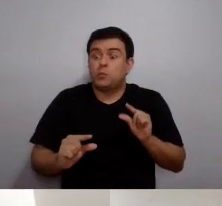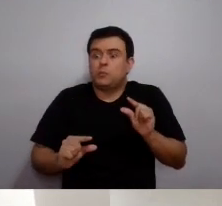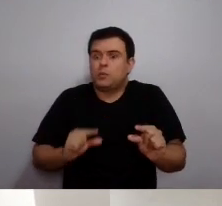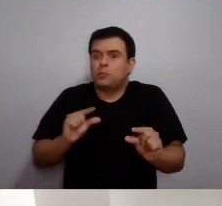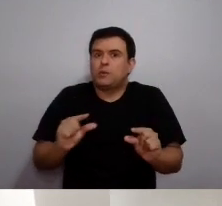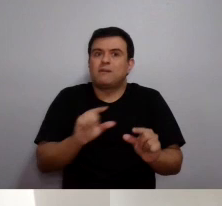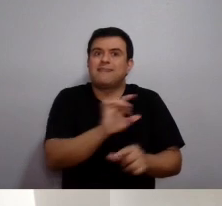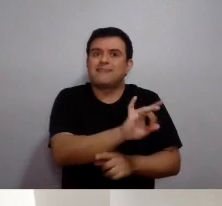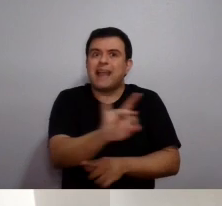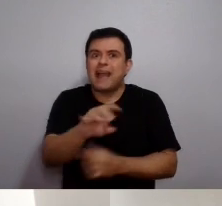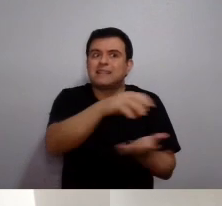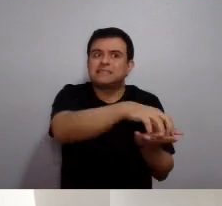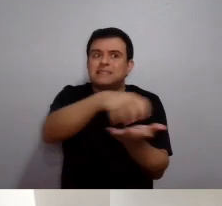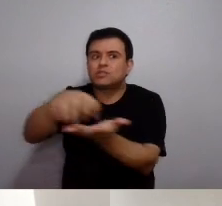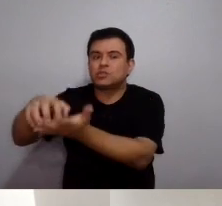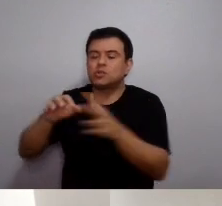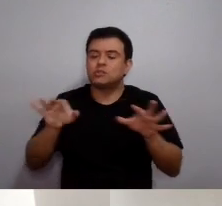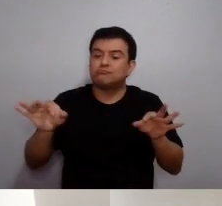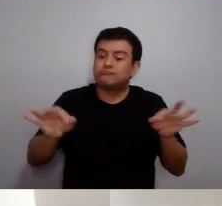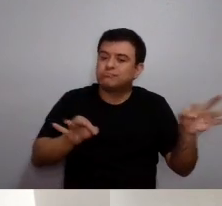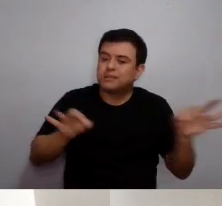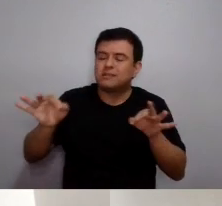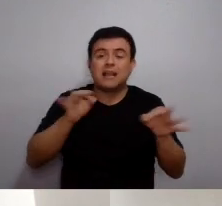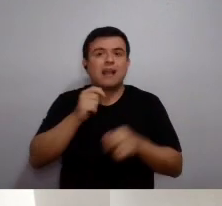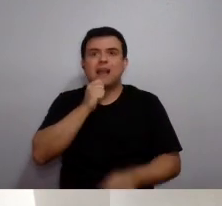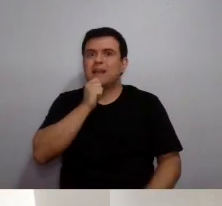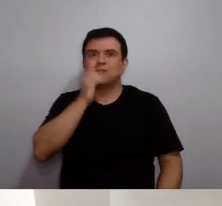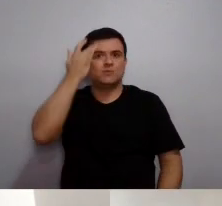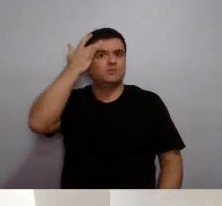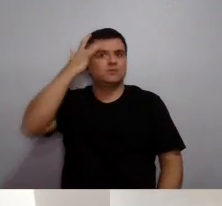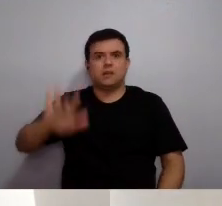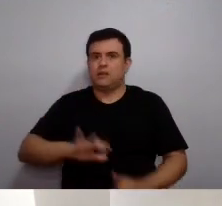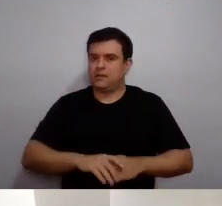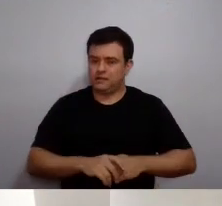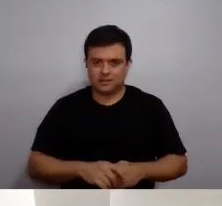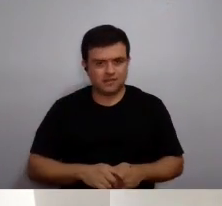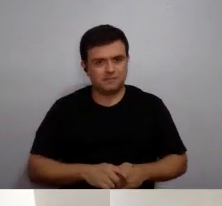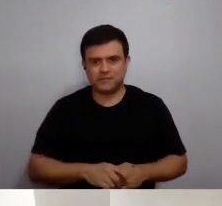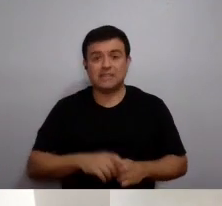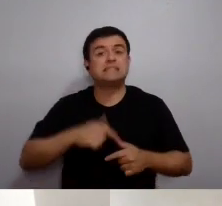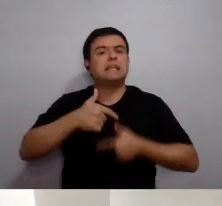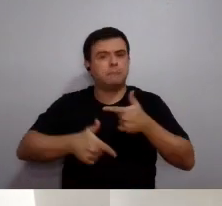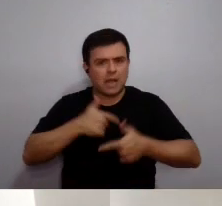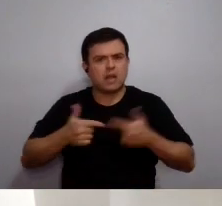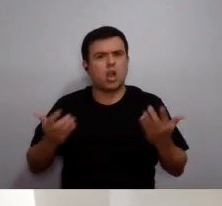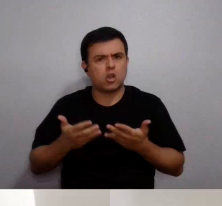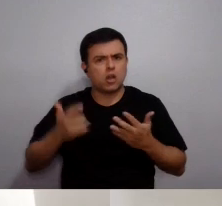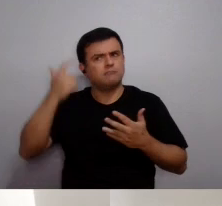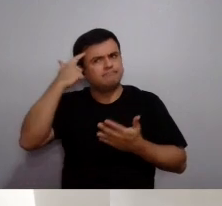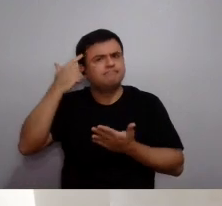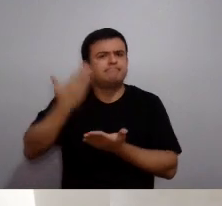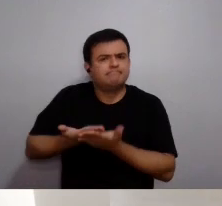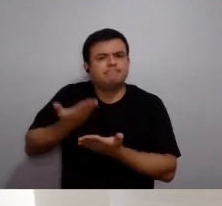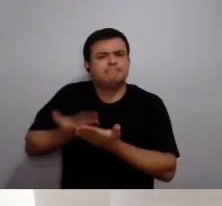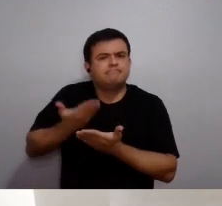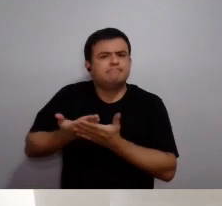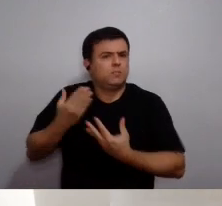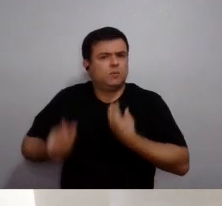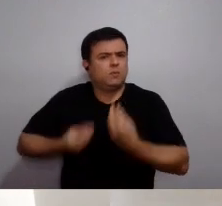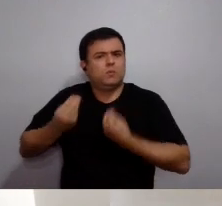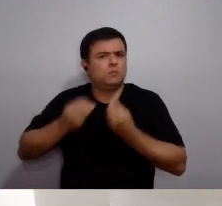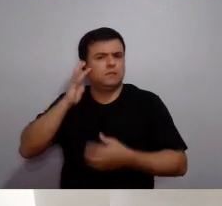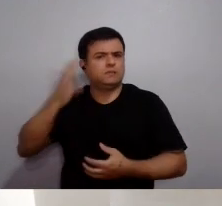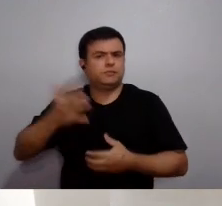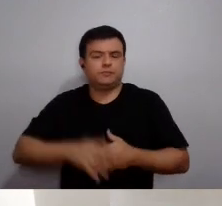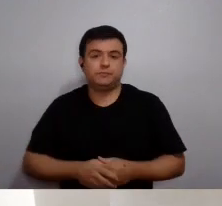ser uma coisa aos poucos, por setores, talvez, ainda não sabemos também, concluímos que não sabemos ainda, que estamos trabalhando